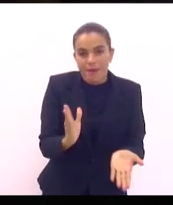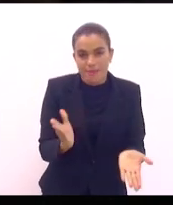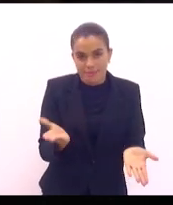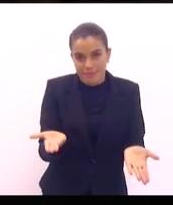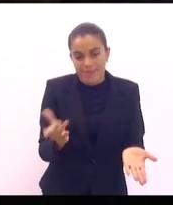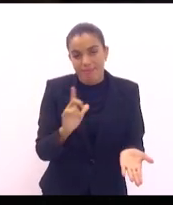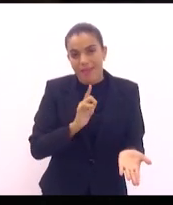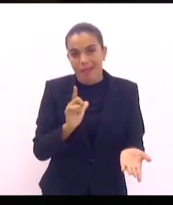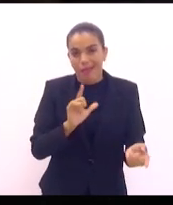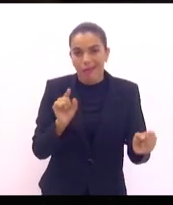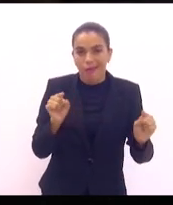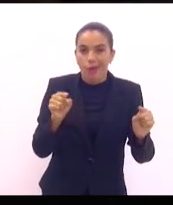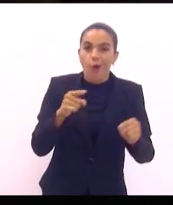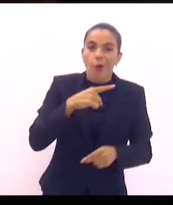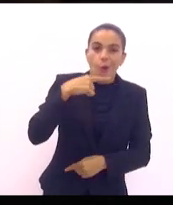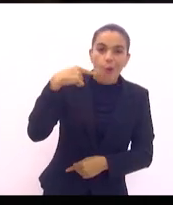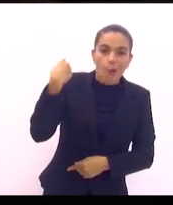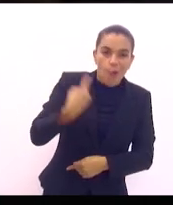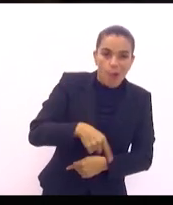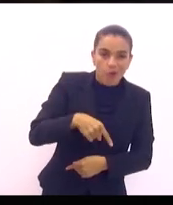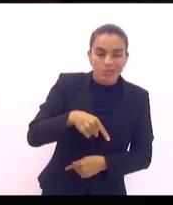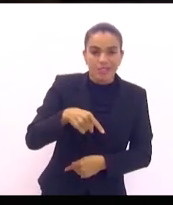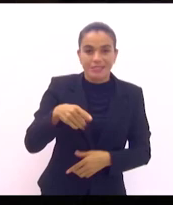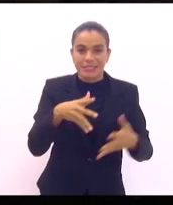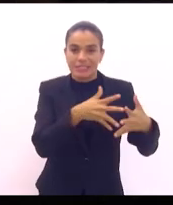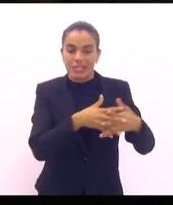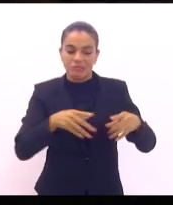tem um antagonismo da Rússia com os Estados Unidos.